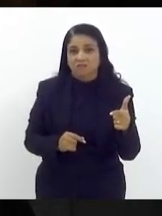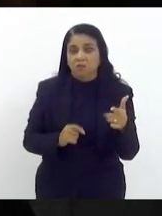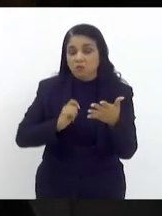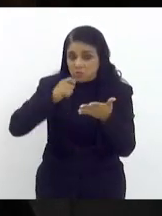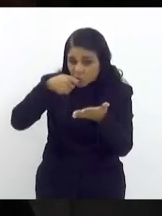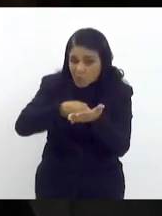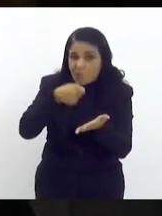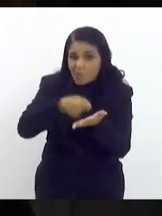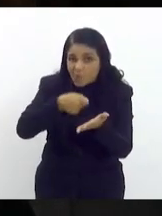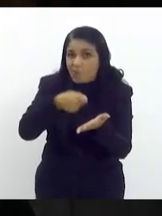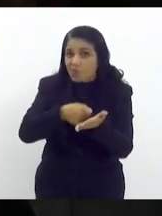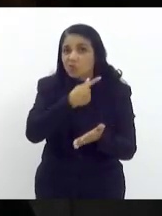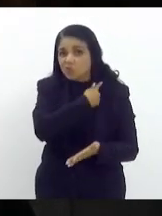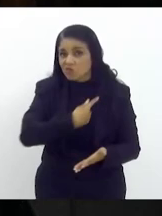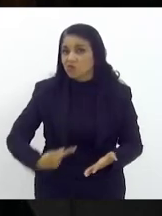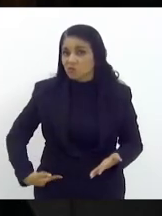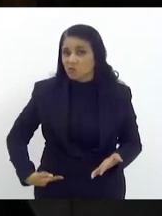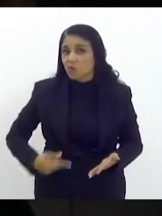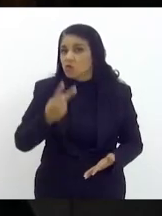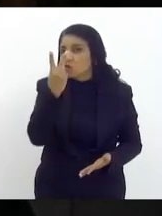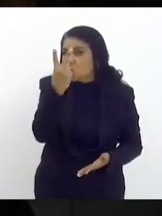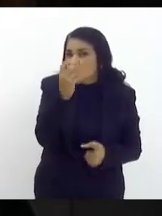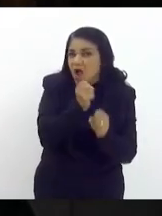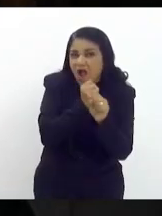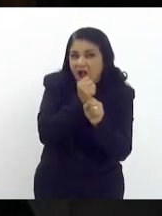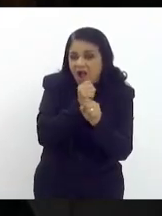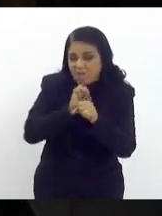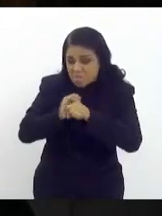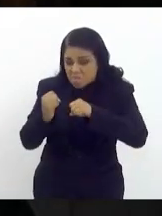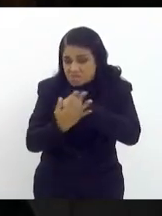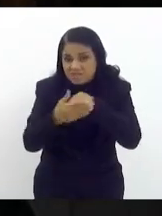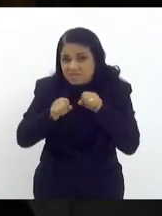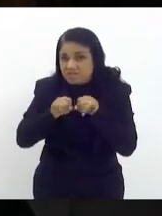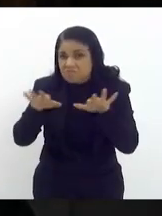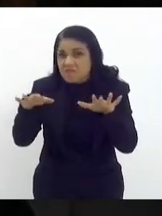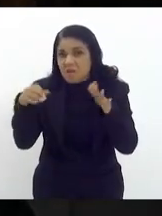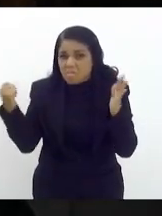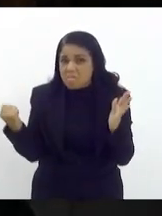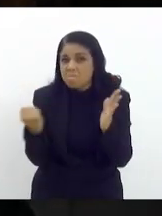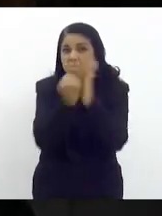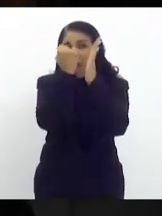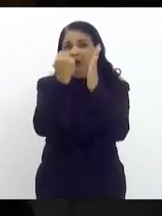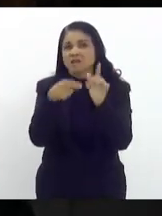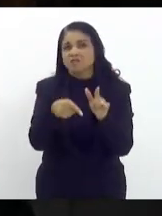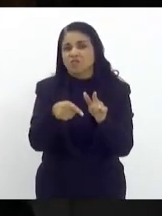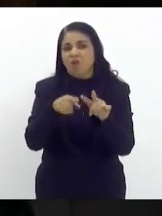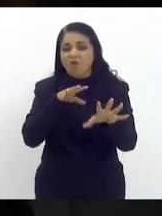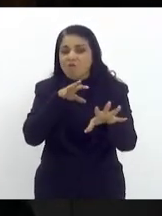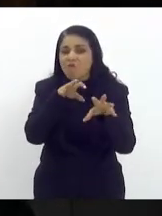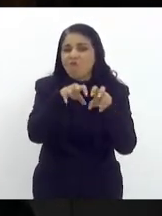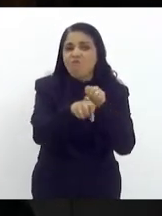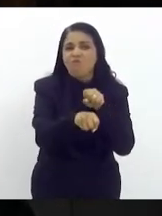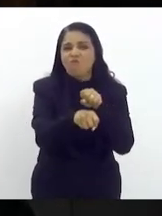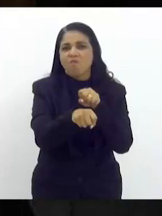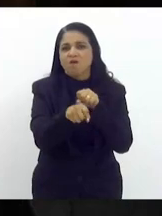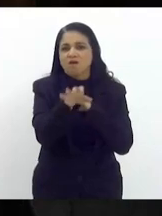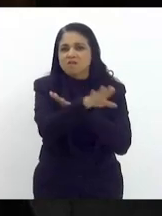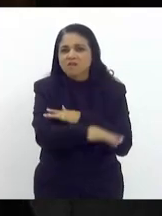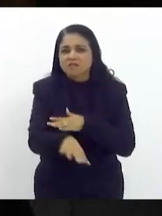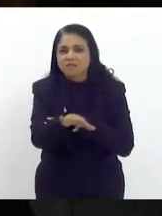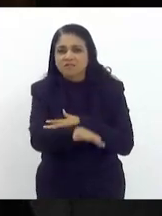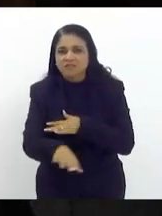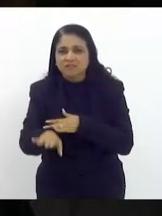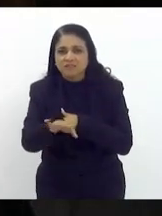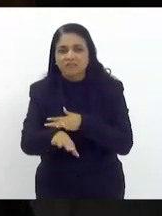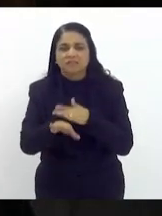governador a gente veio de dois anos de pandemia que impactaram muito a formação das nossas crianças